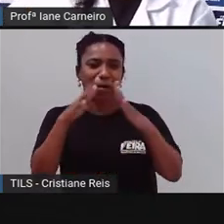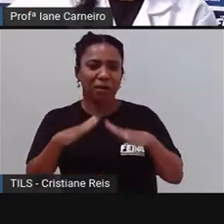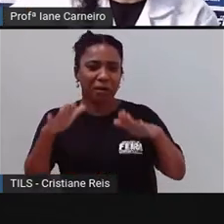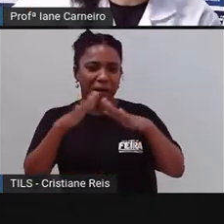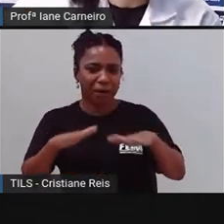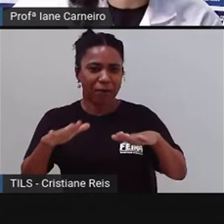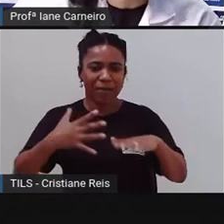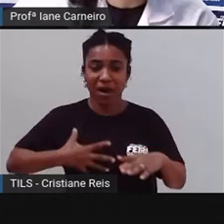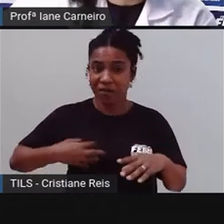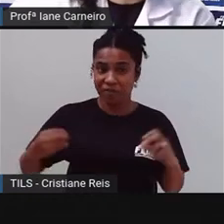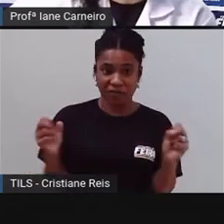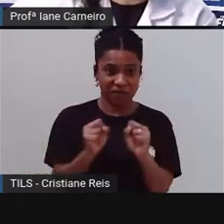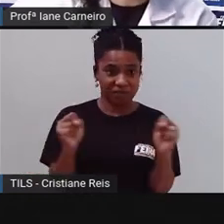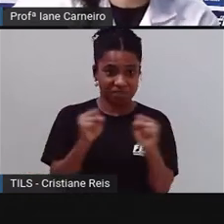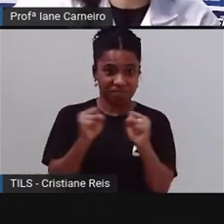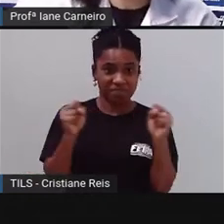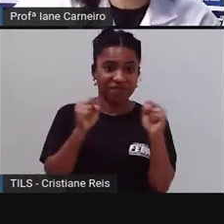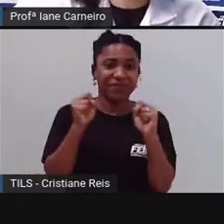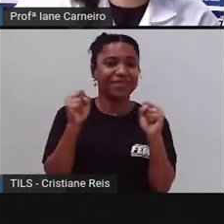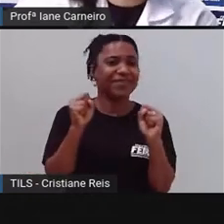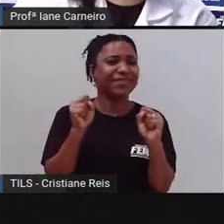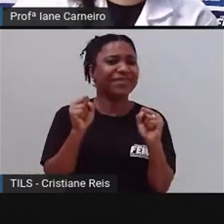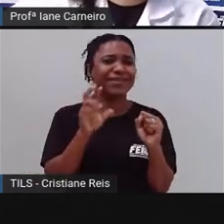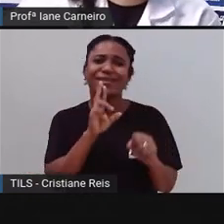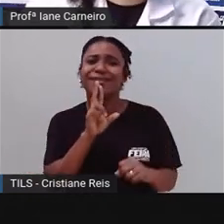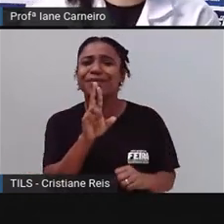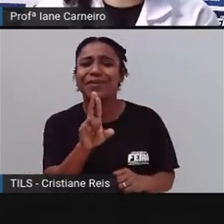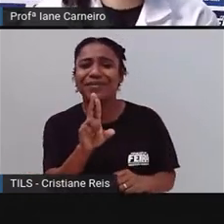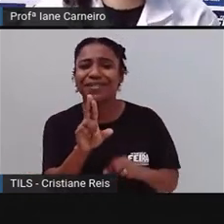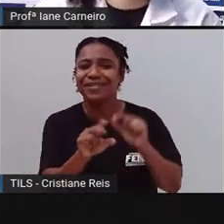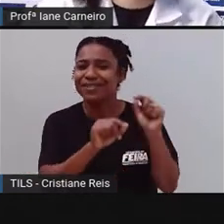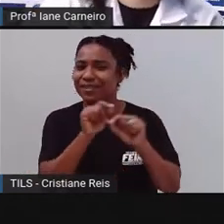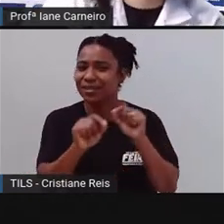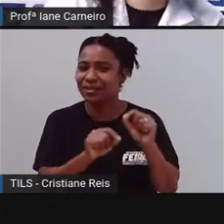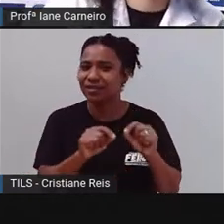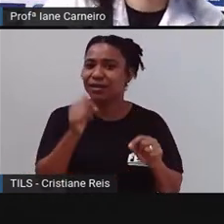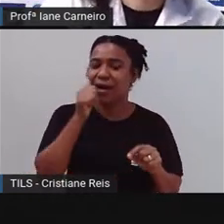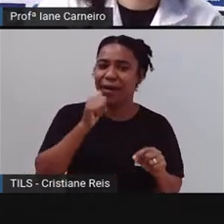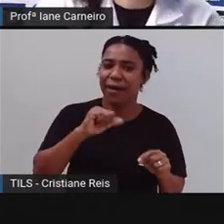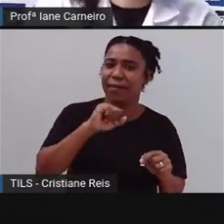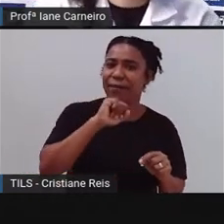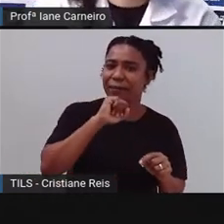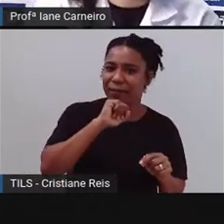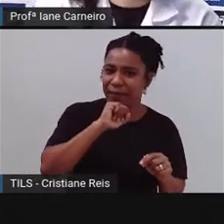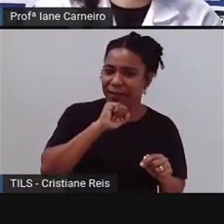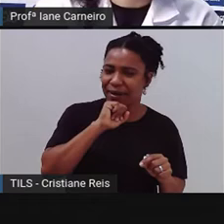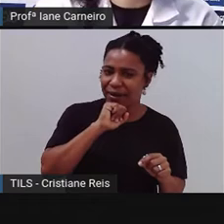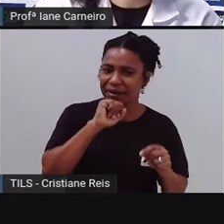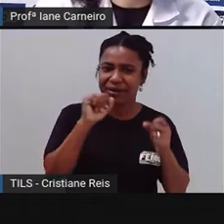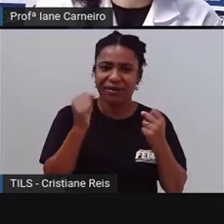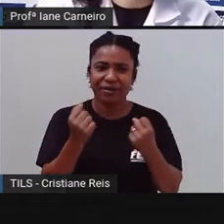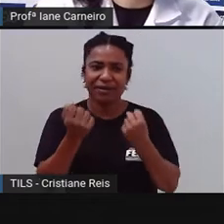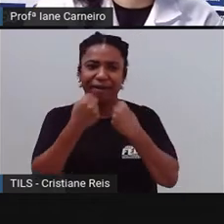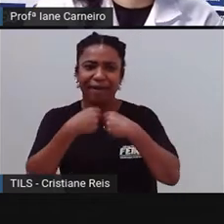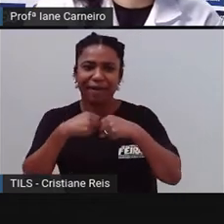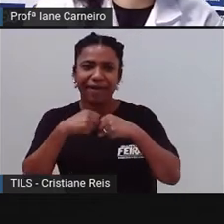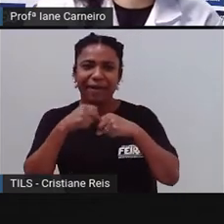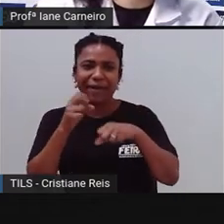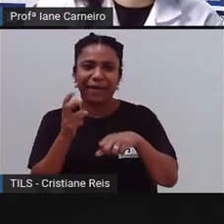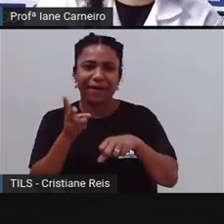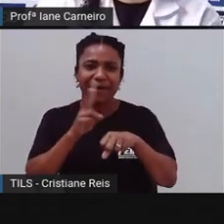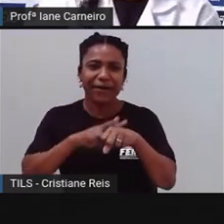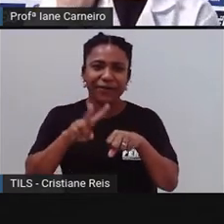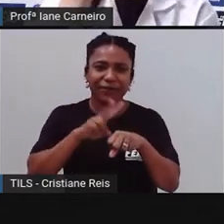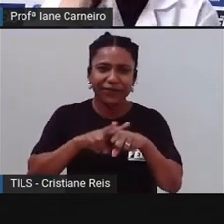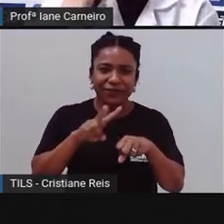E aí, quem sabe qual é a resposta dessa adivinha? A mãe é grande, a filha é encarnada. Qual é a cor da